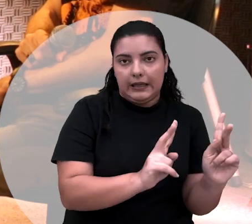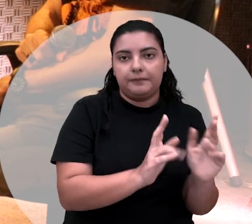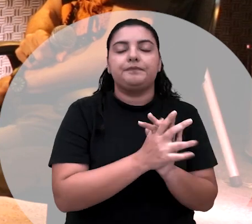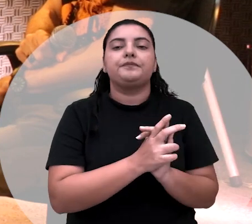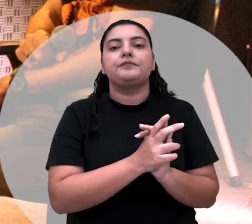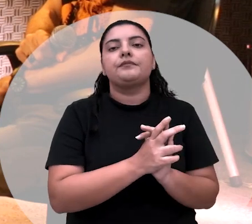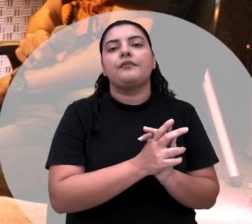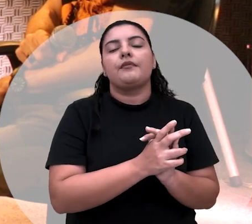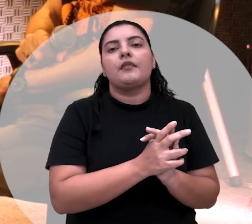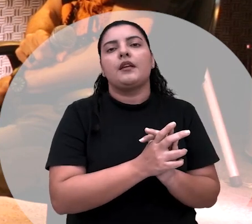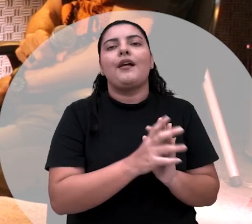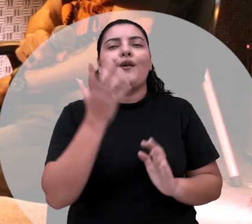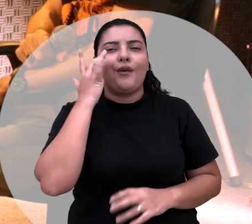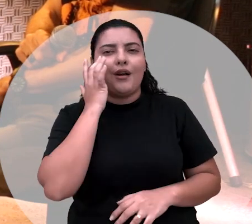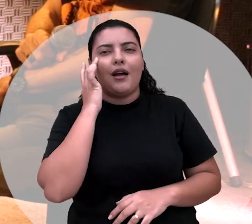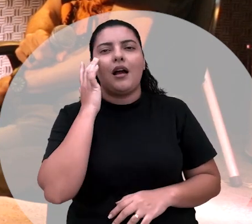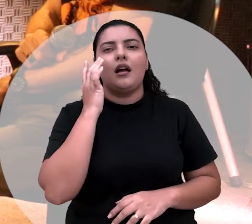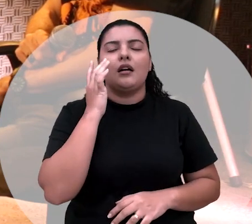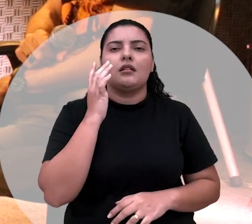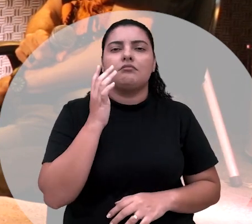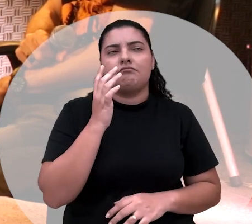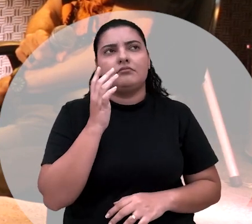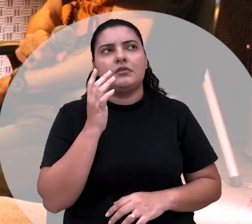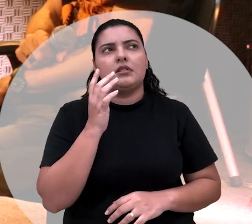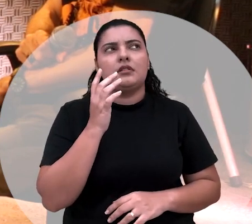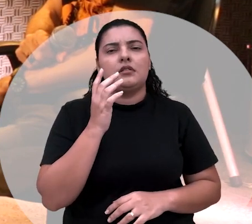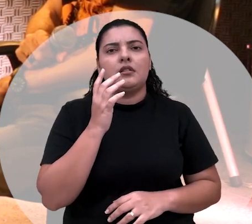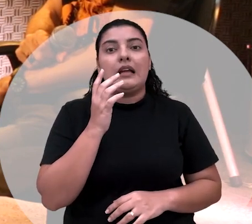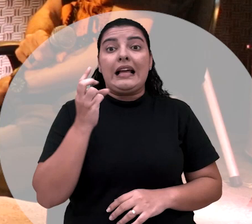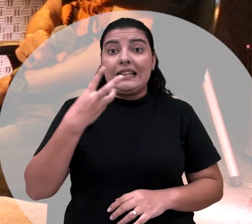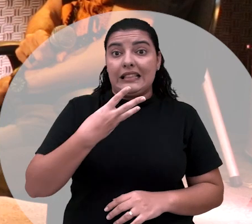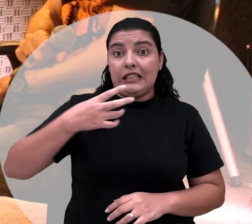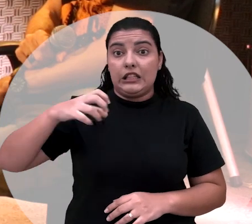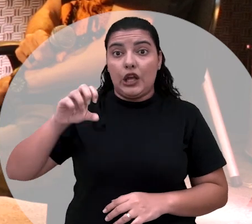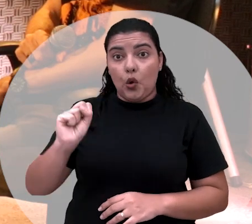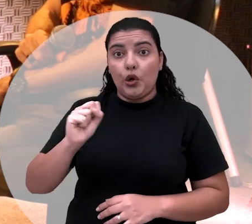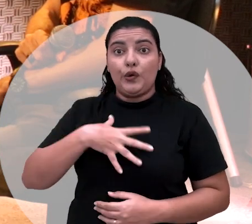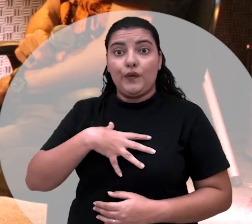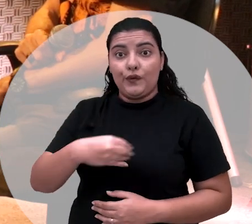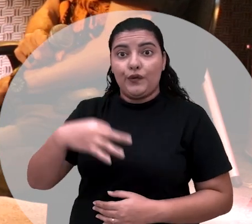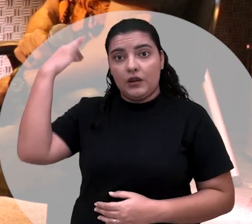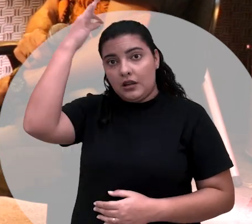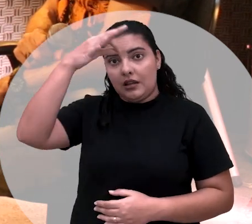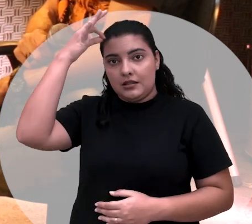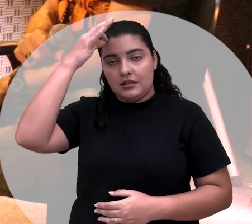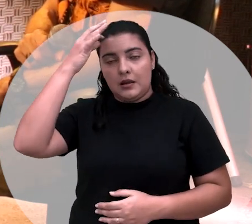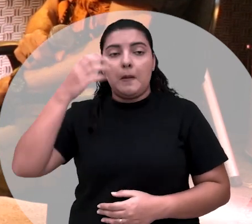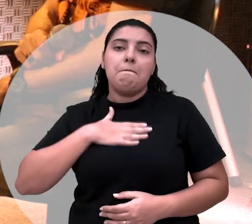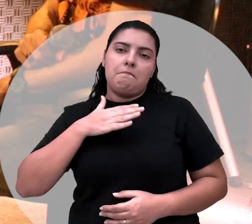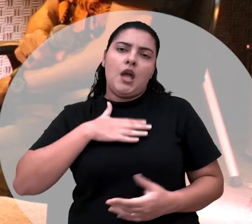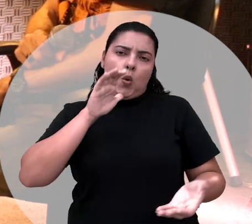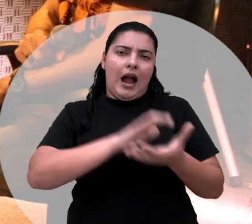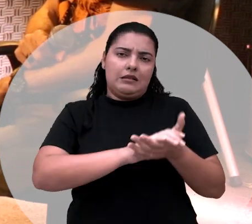E eu levei, acho que uns cinco anos dentro dessa casa, eu tinha 38 filhos de santo. Mas por questões pessoais, o casamento não deu